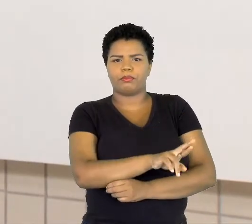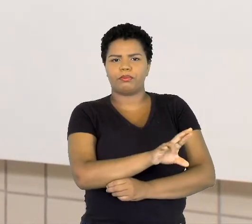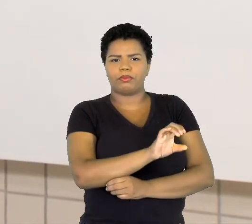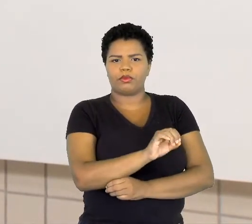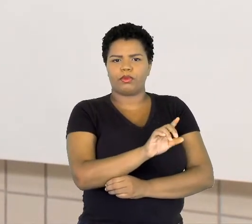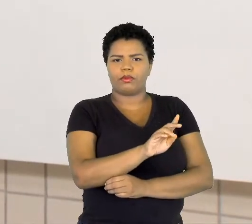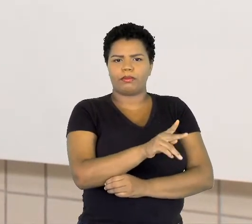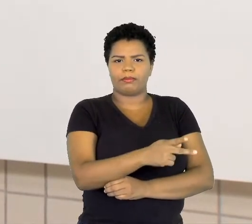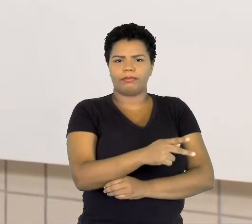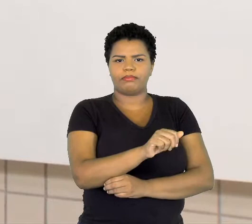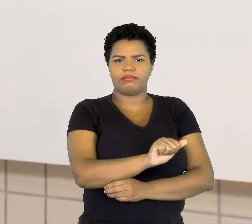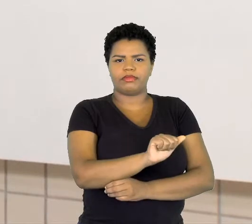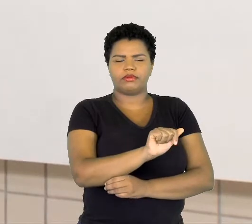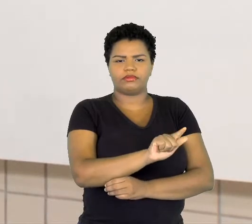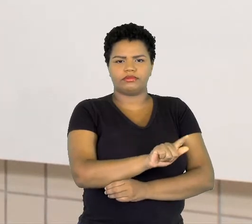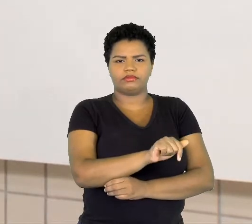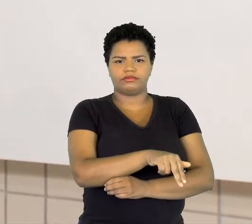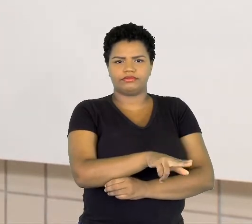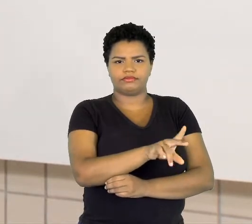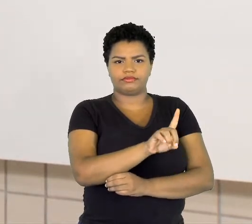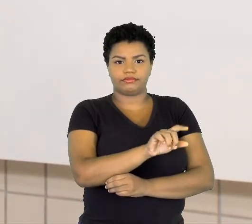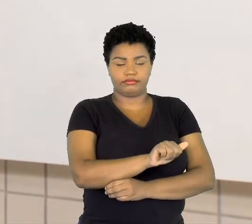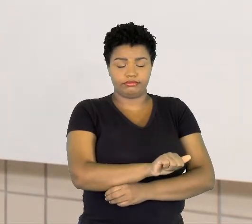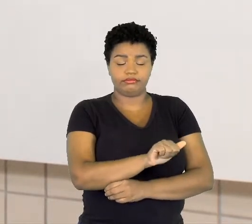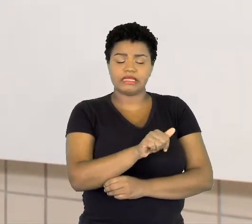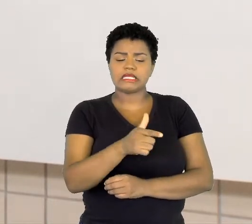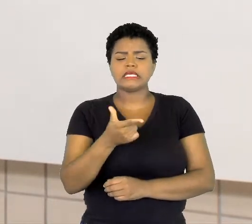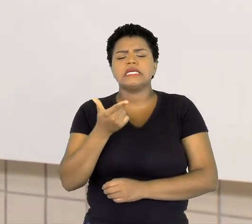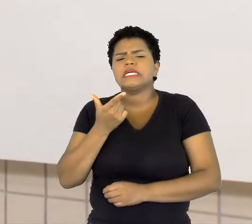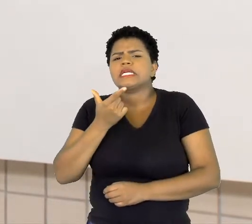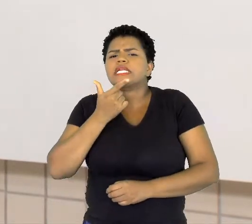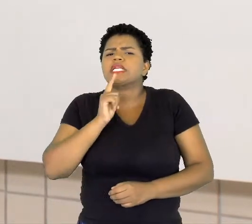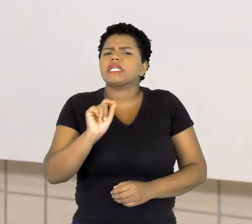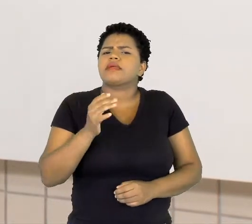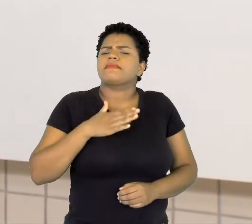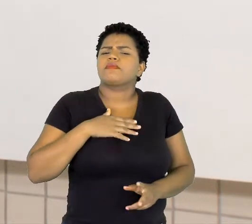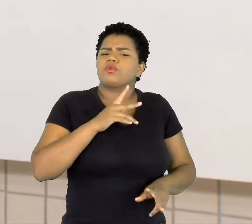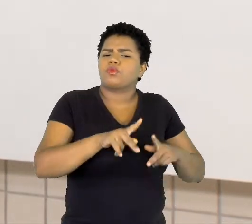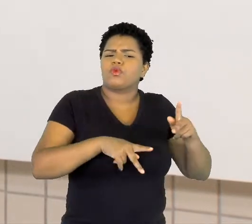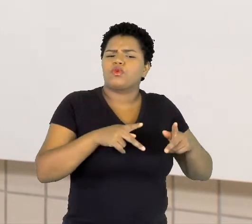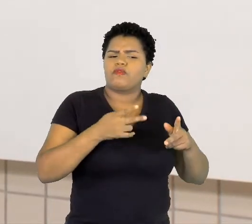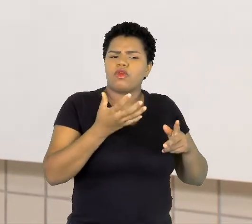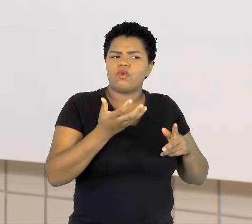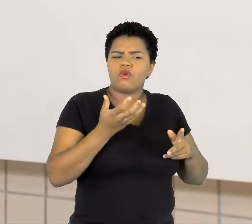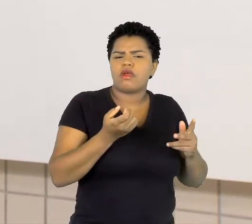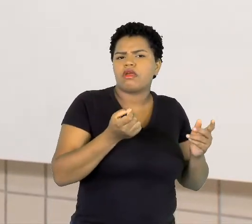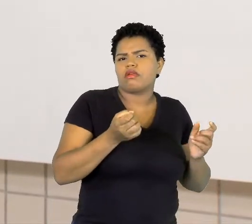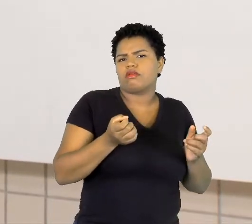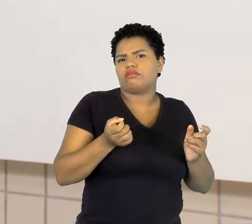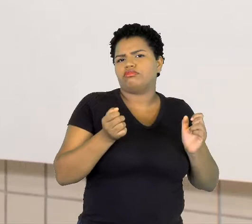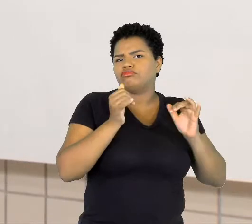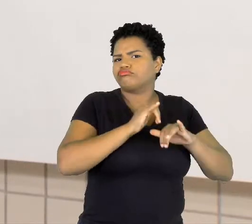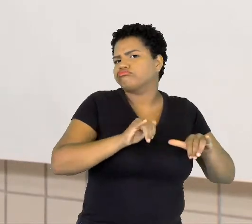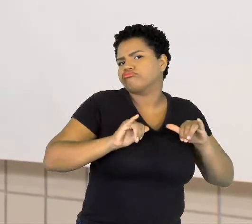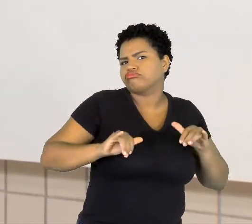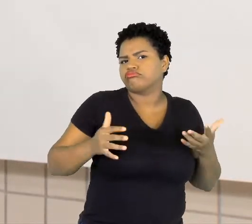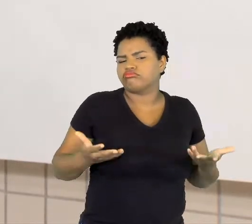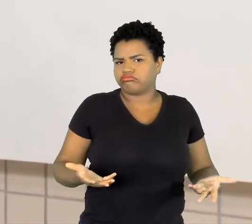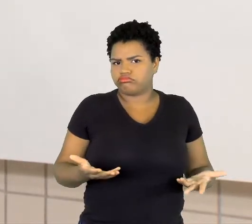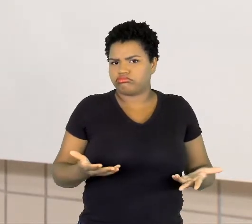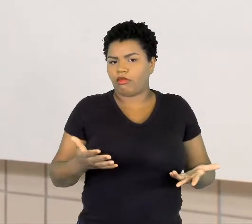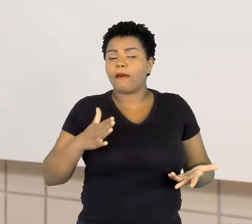outra. Então, quem é o meu público? Eu preciso saber para quem que eu vou fornecer essa informação? Qual o meu